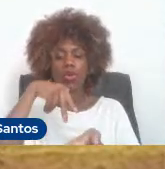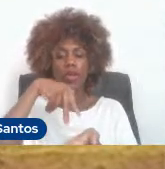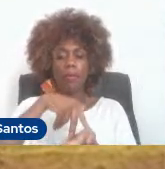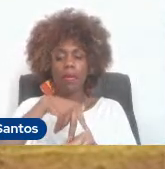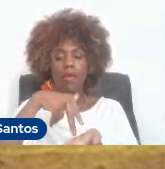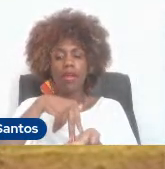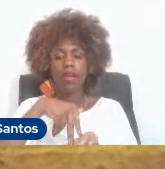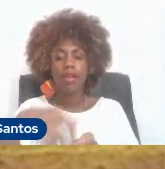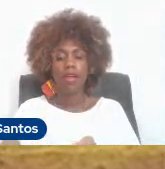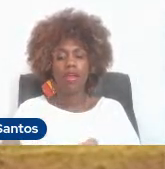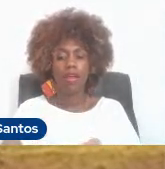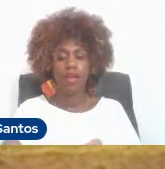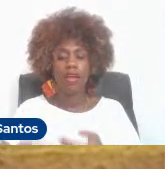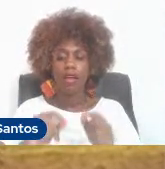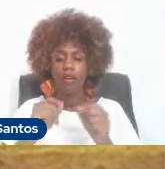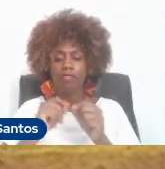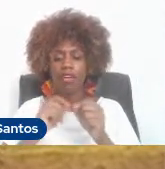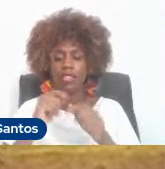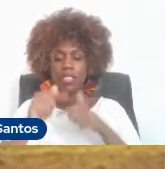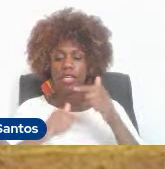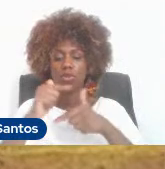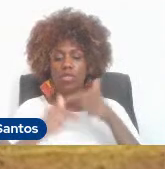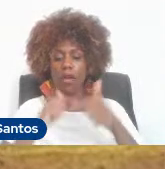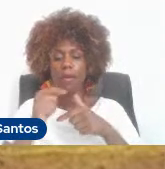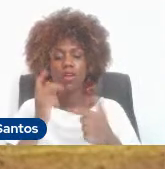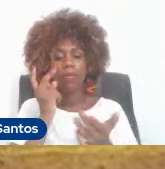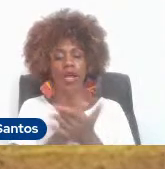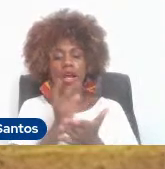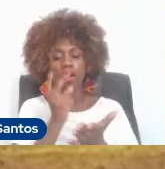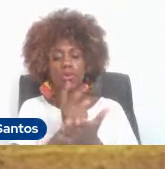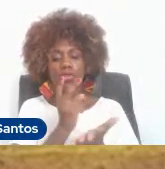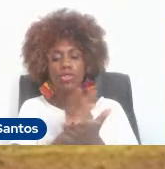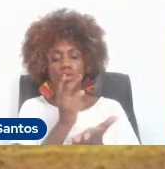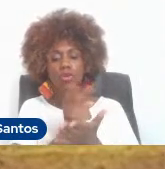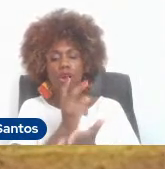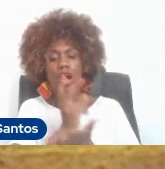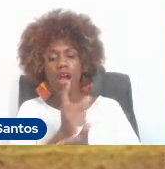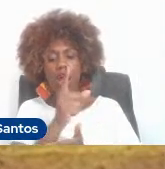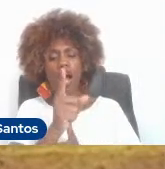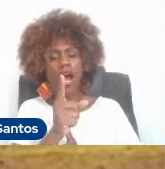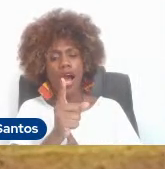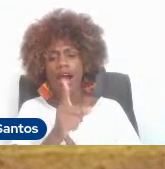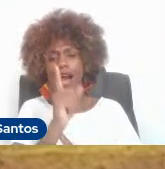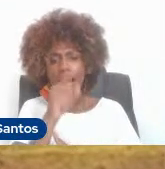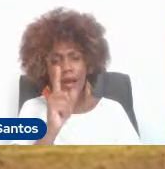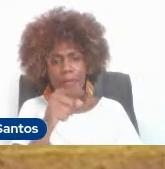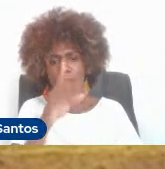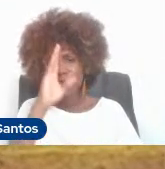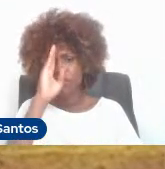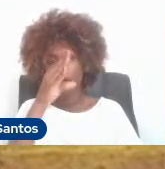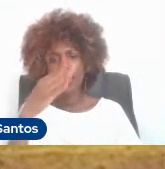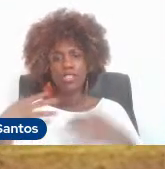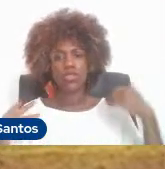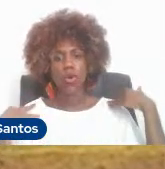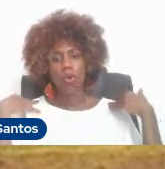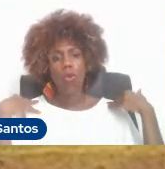fazendo um trabalho para manter todos os membros superiores, especialmente os ombros, na mesma linha